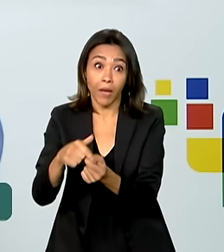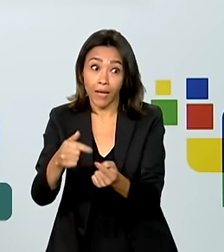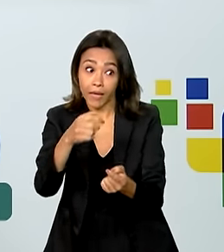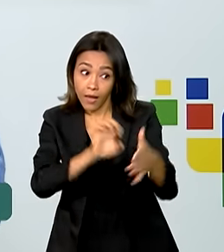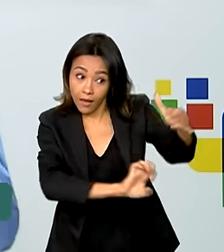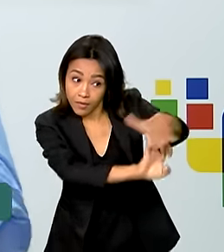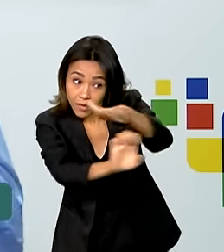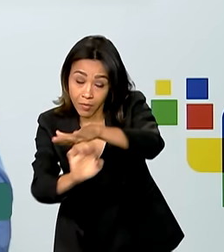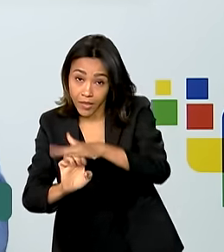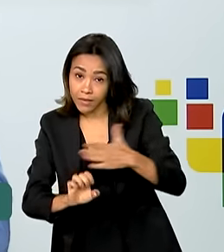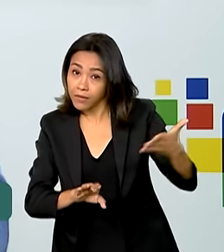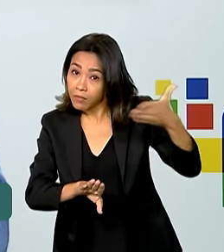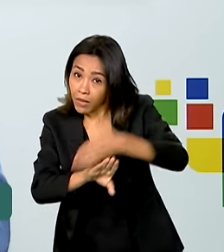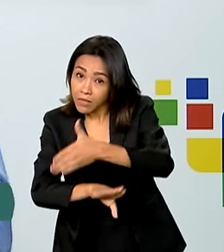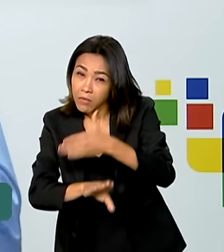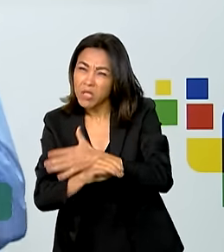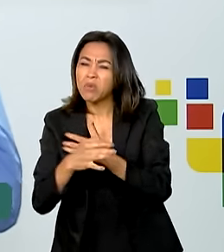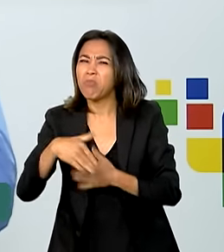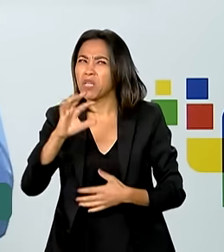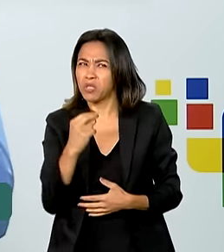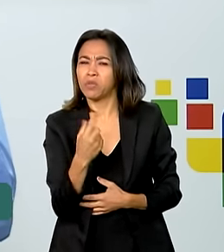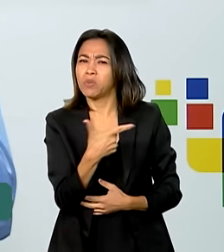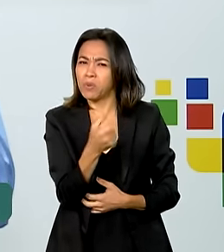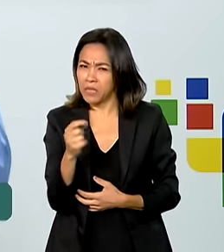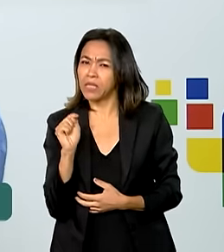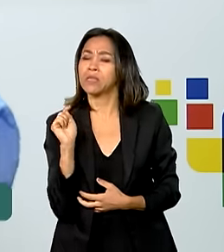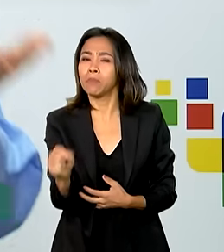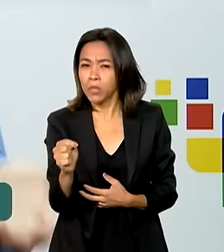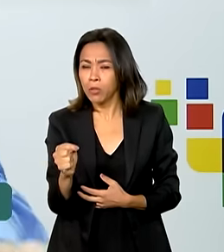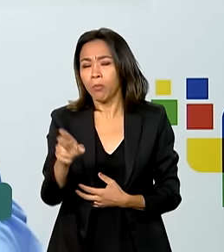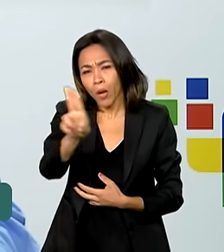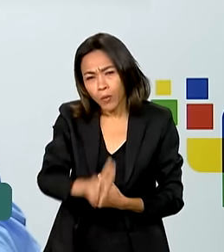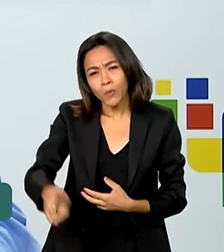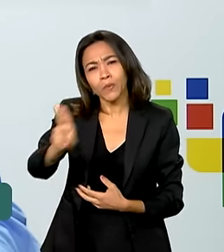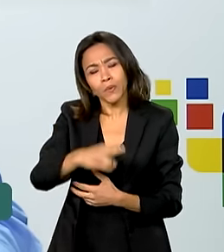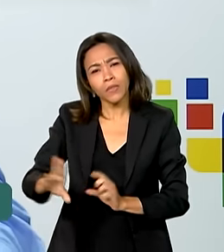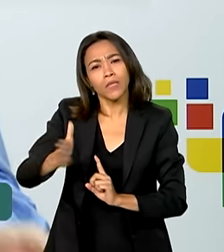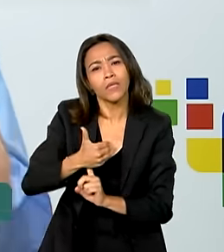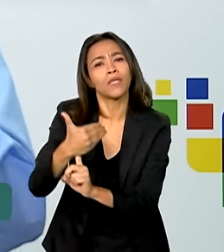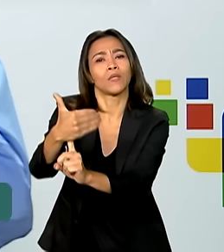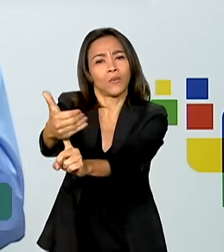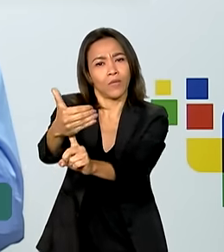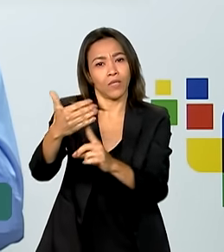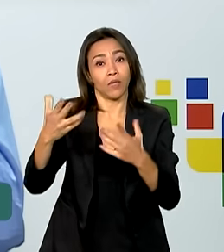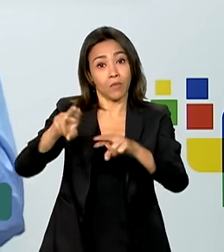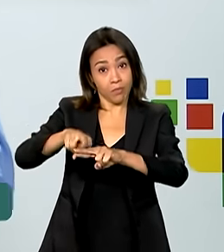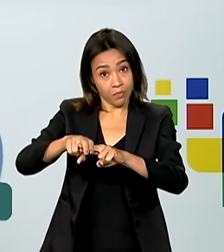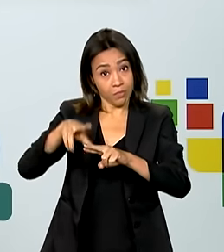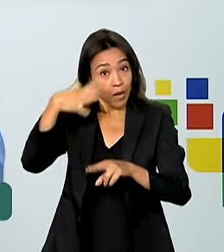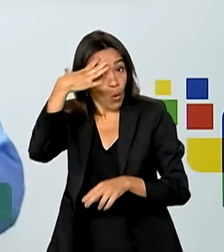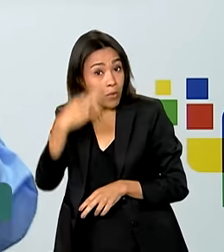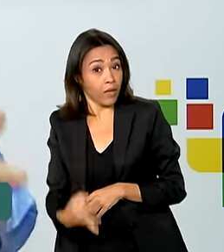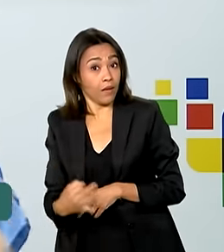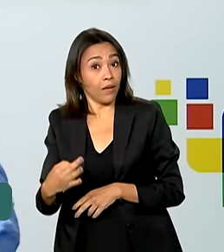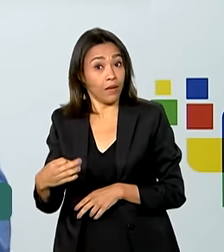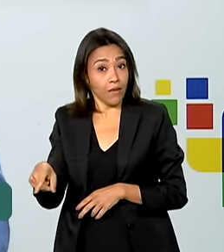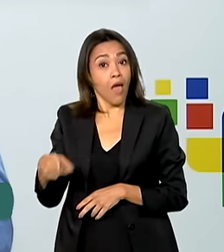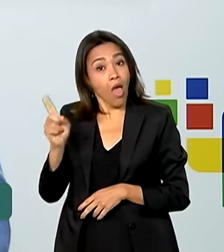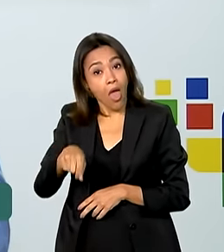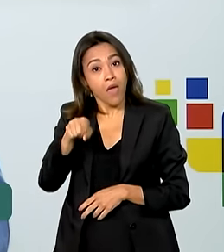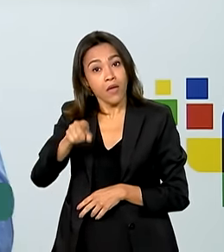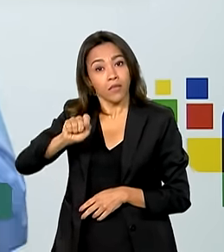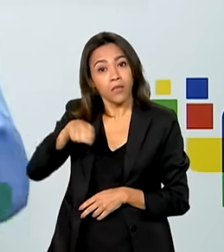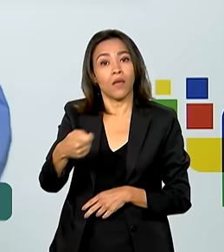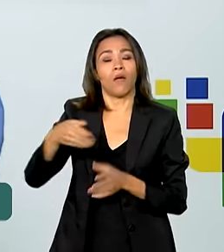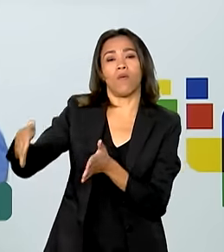cerca de 200 mil empresas para a era das inovações tecnológicas, por entender que é o caminho